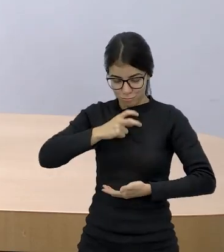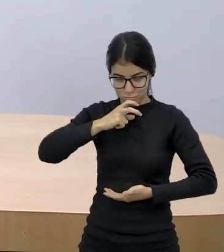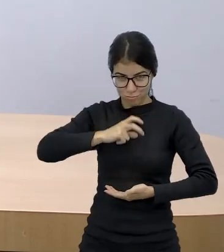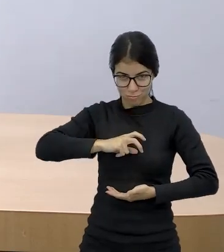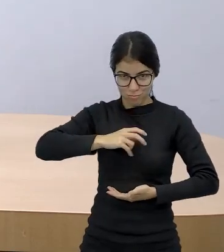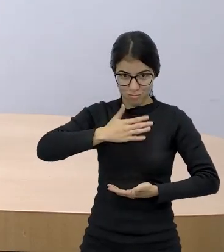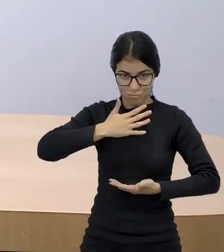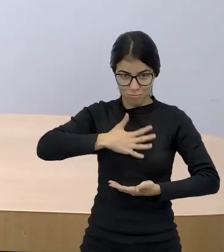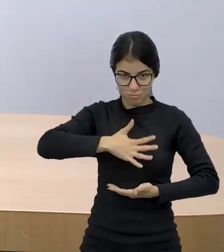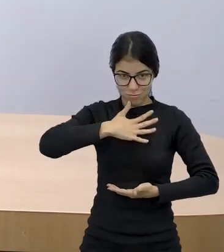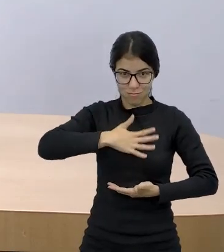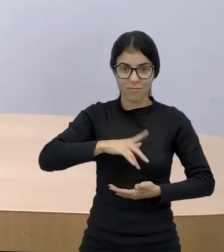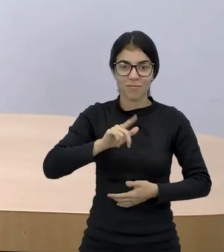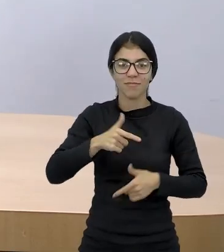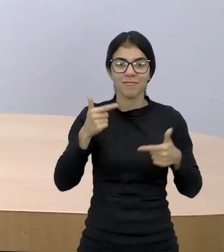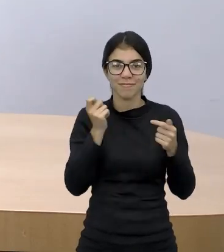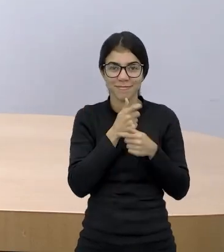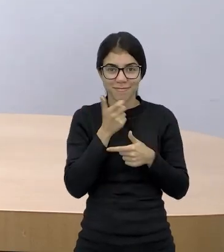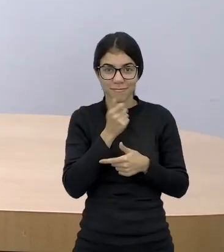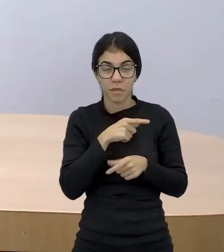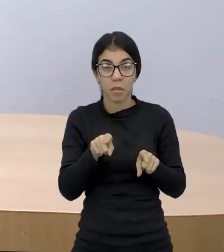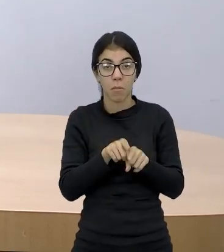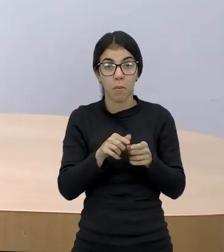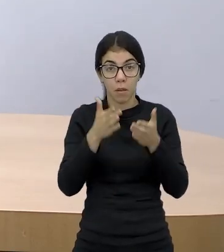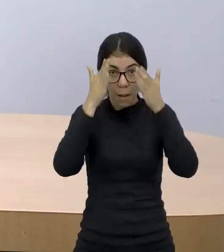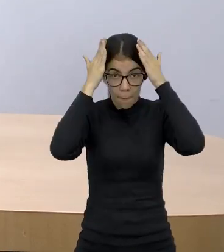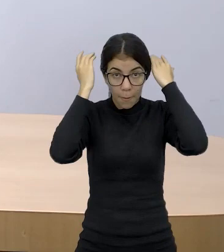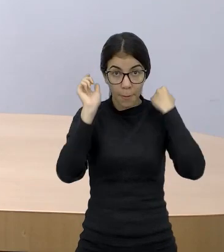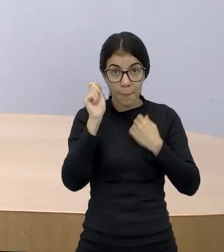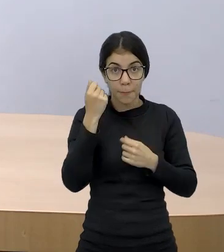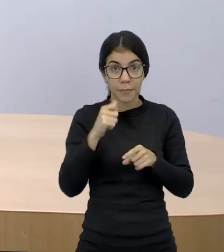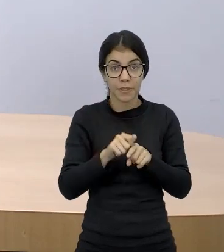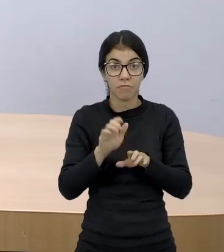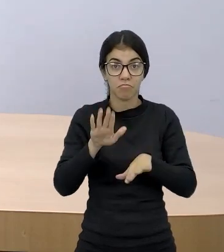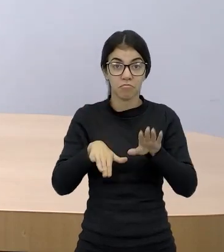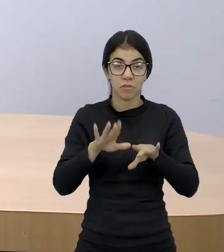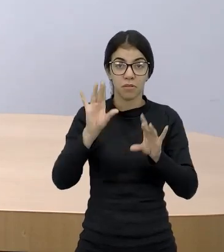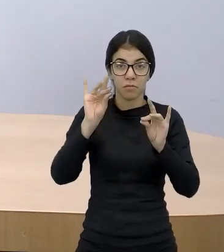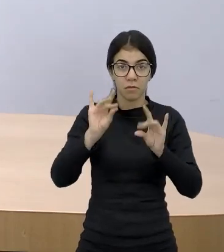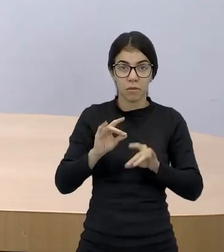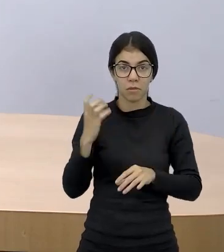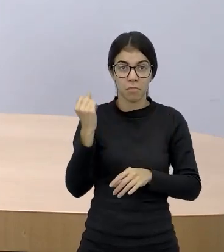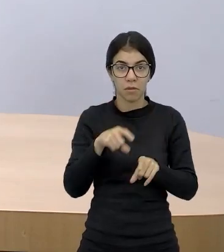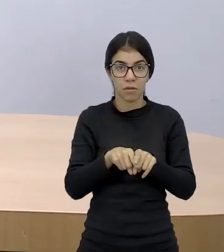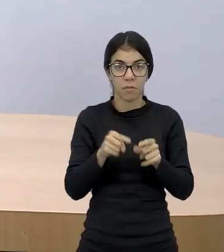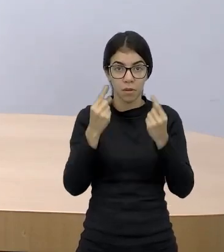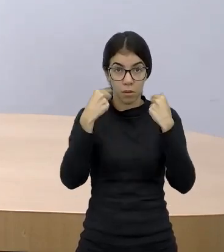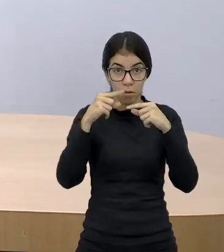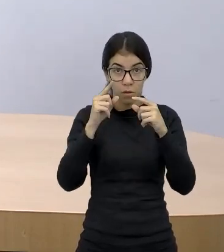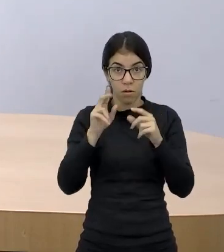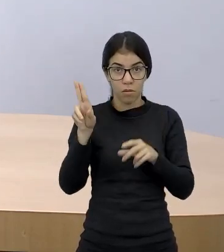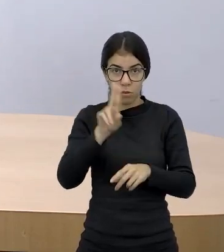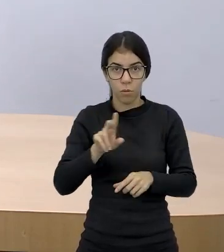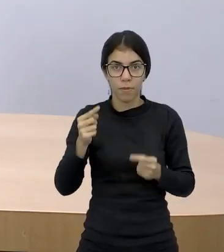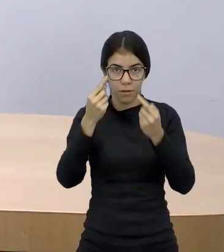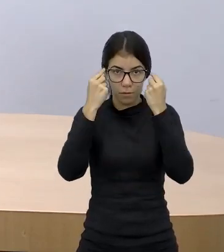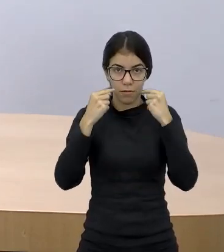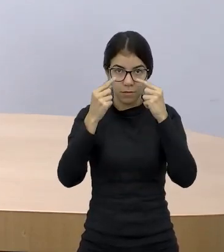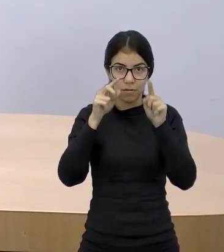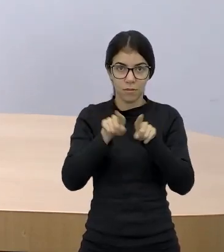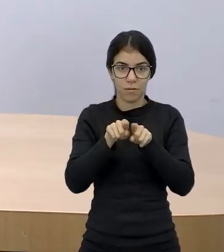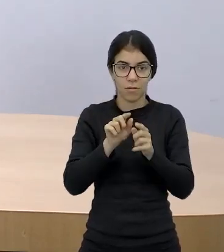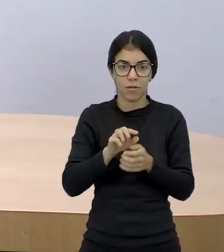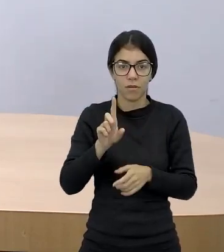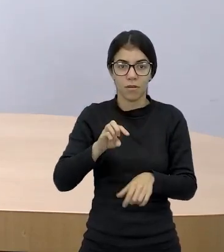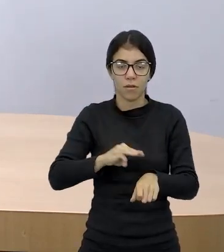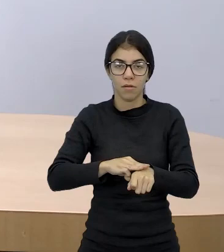Ela é bem grisalha, eu tenho o cabelo preto grisalho também, eu uso óculos, a armação do meu óculos é marrom, eu tenho